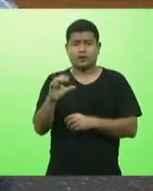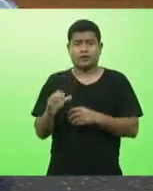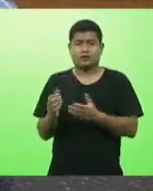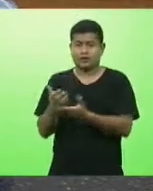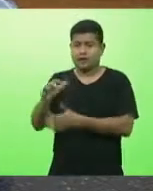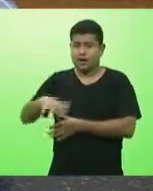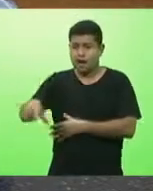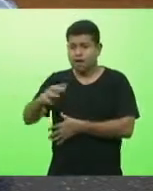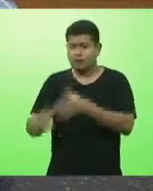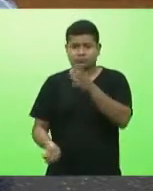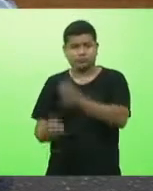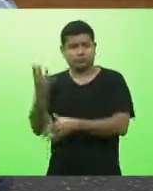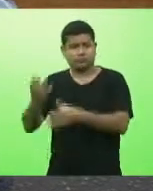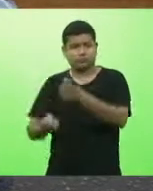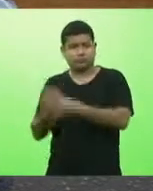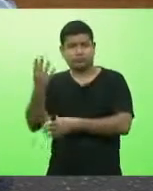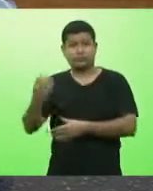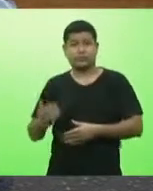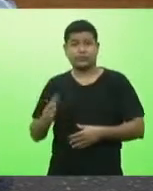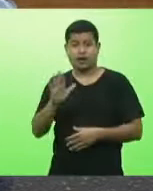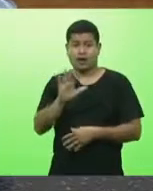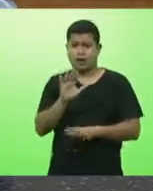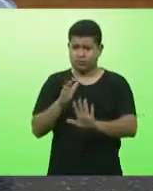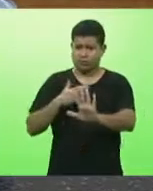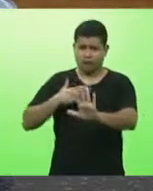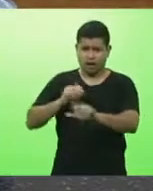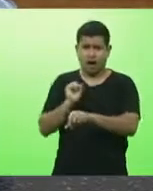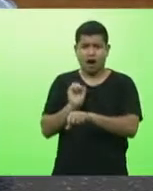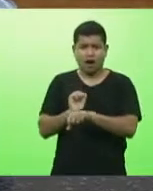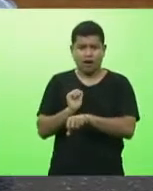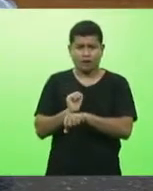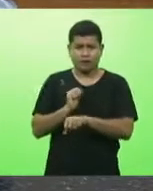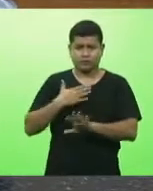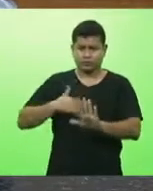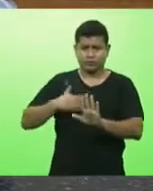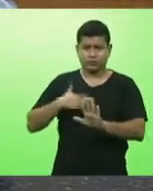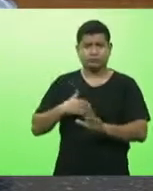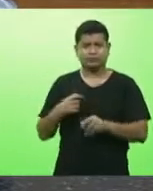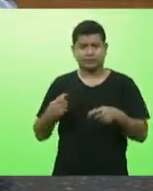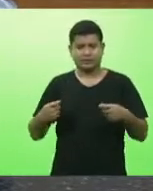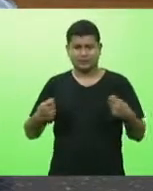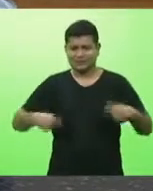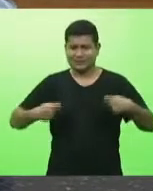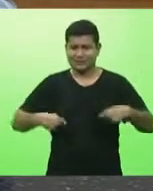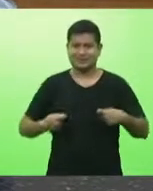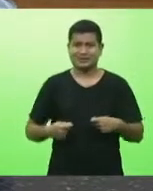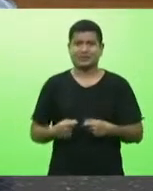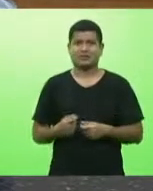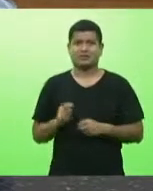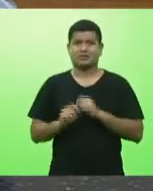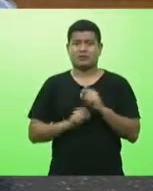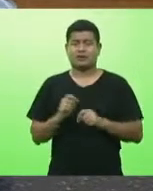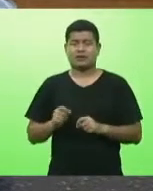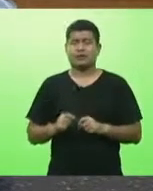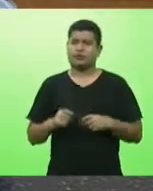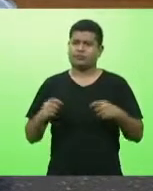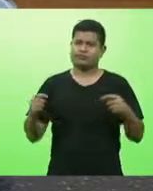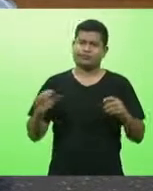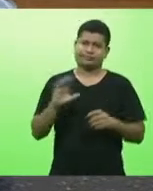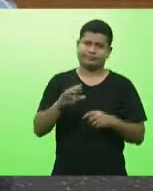pedindo um tempo é preciso que Santa Catarina tenha uma única linguagem